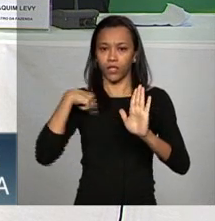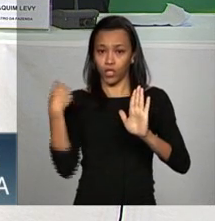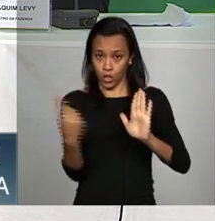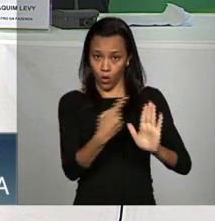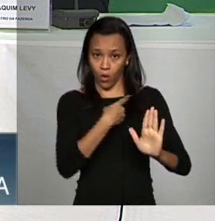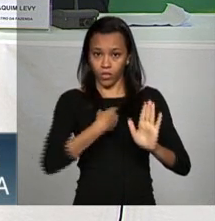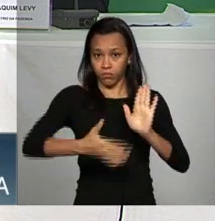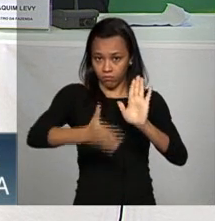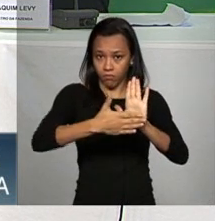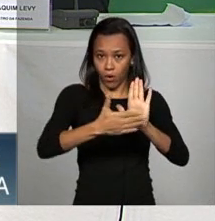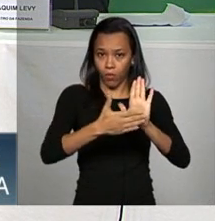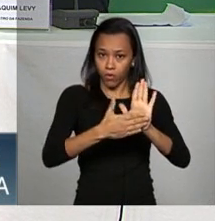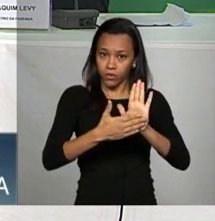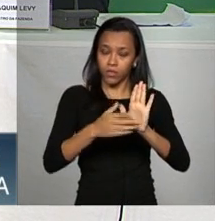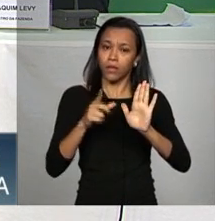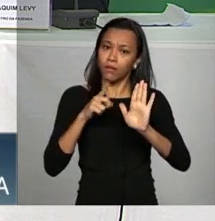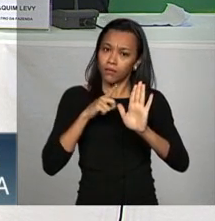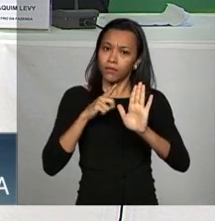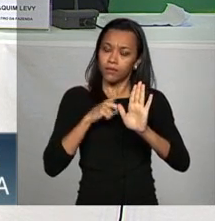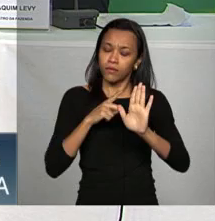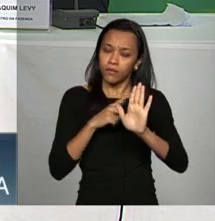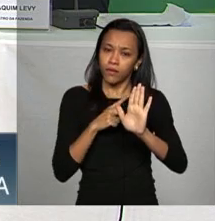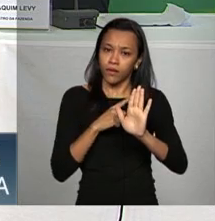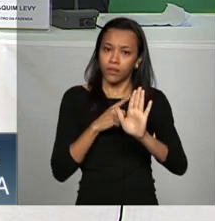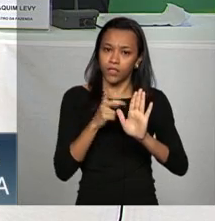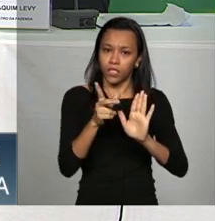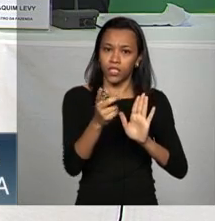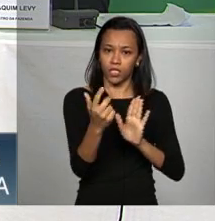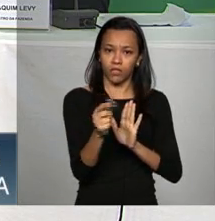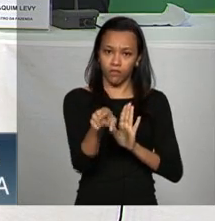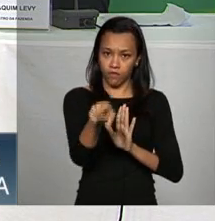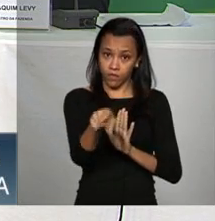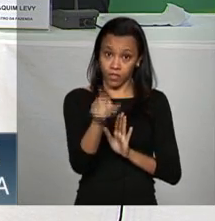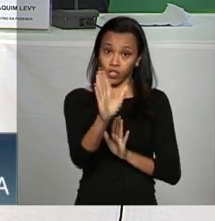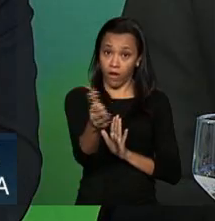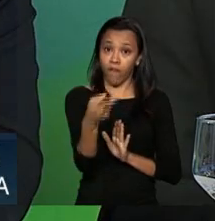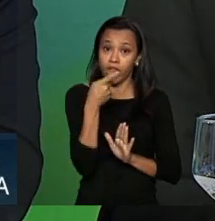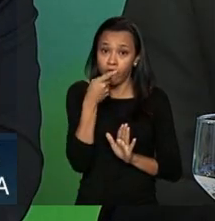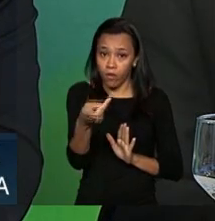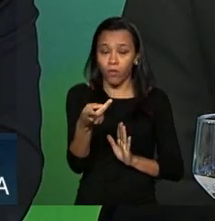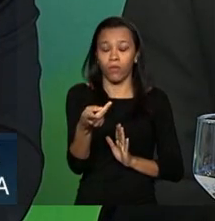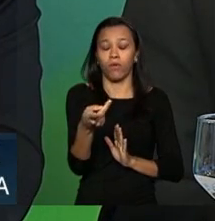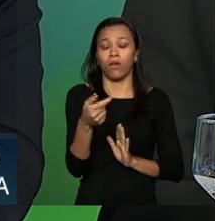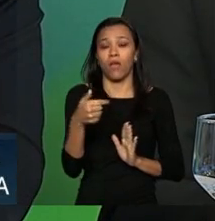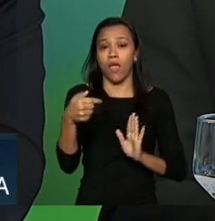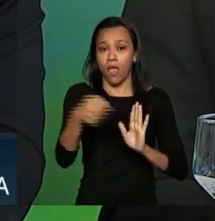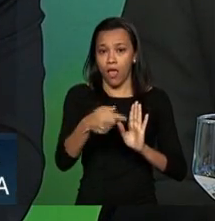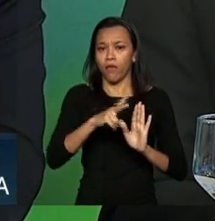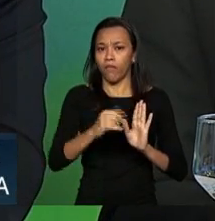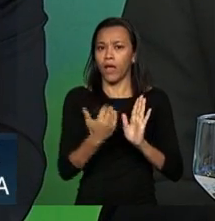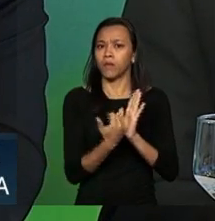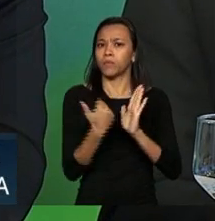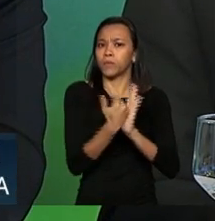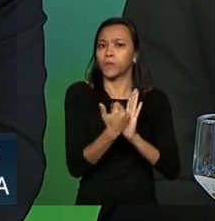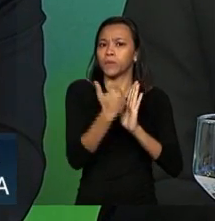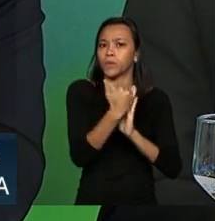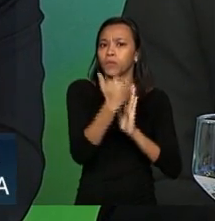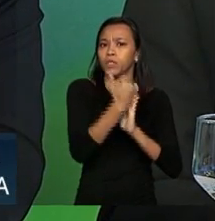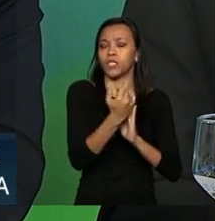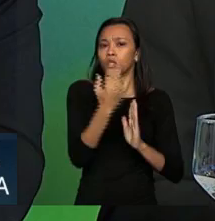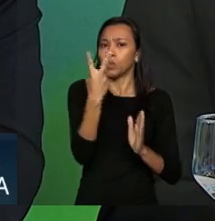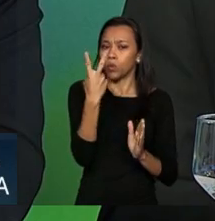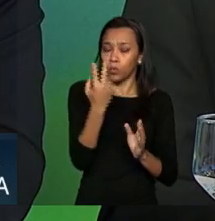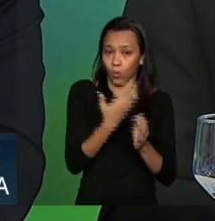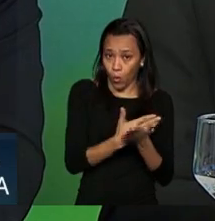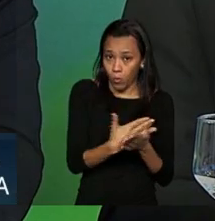propusemos ela tem uma previsibilidade como você mesmo como você mesma falou ela vai subir no começo dois anos